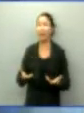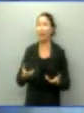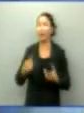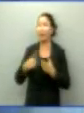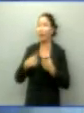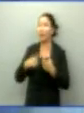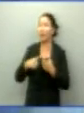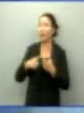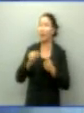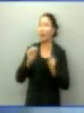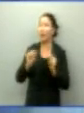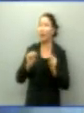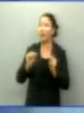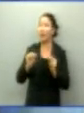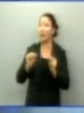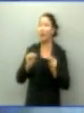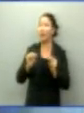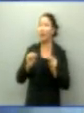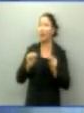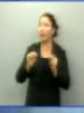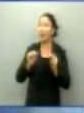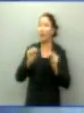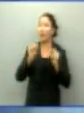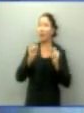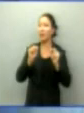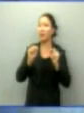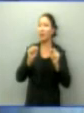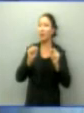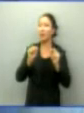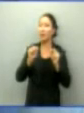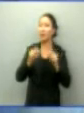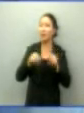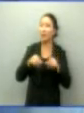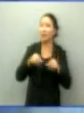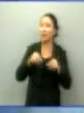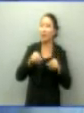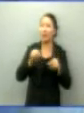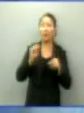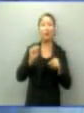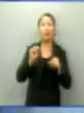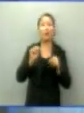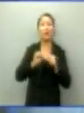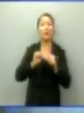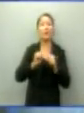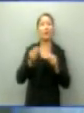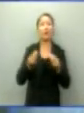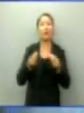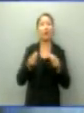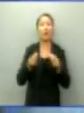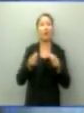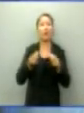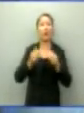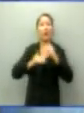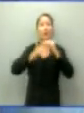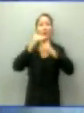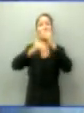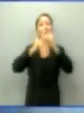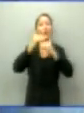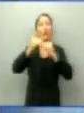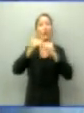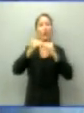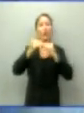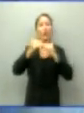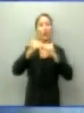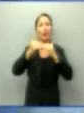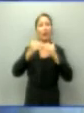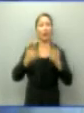Grosso, ele vem alcançando destaque no cenário nacional. O que temos que fazer aqui é ampliar cada vez mais, aumentar a renda